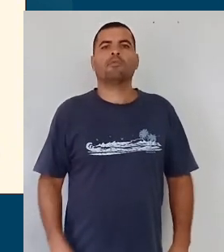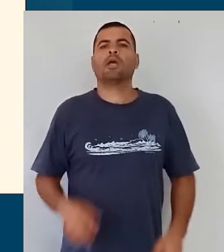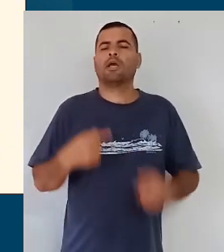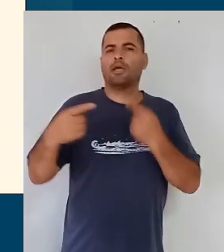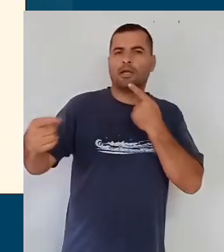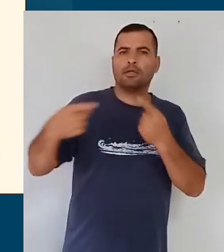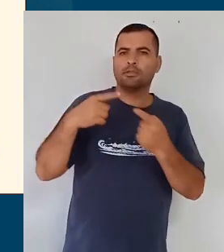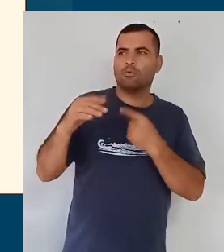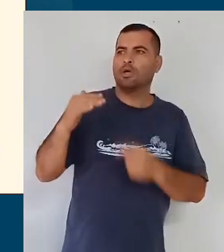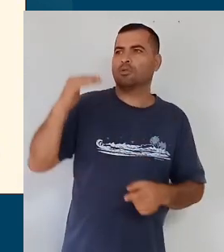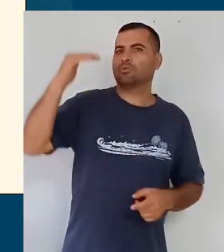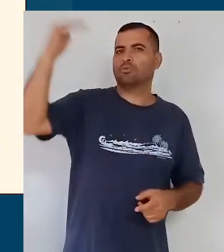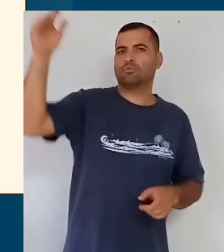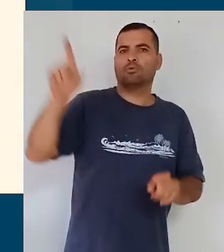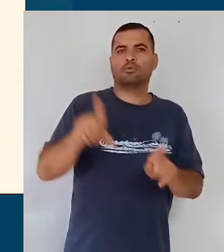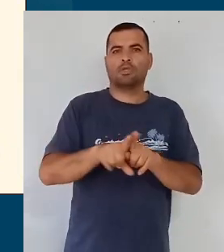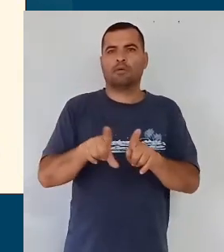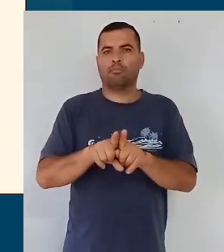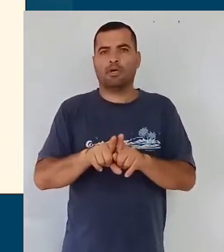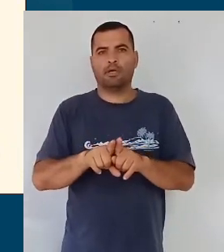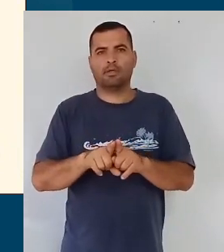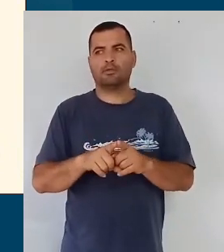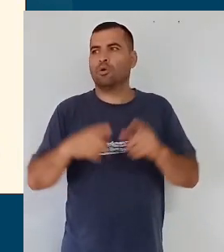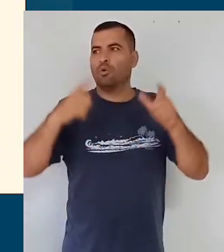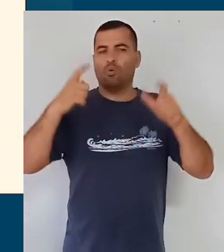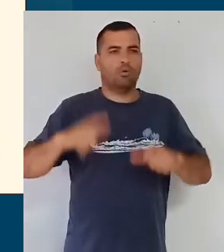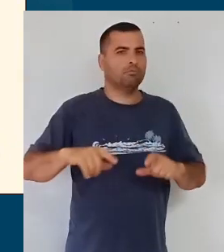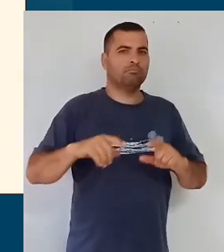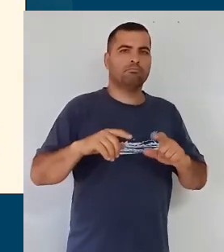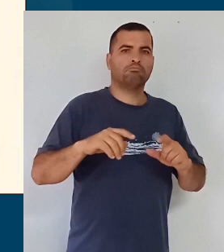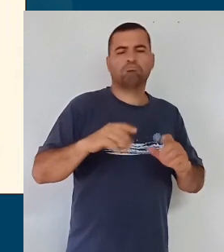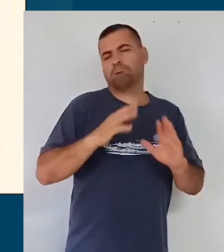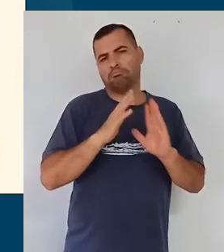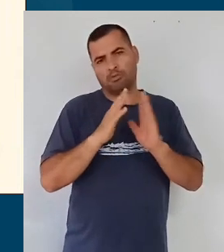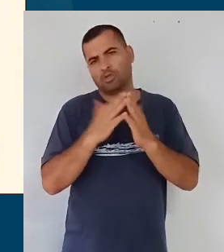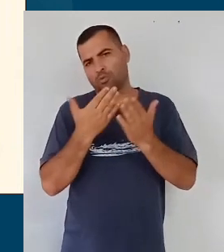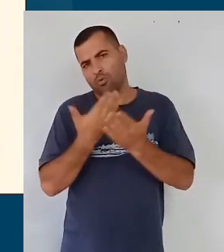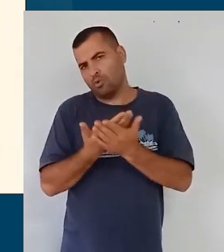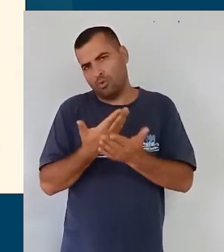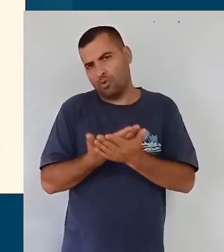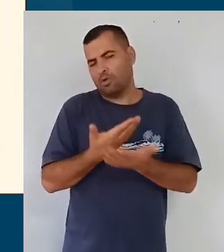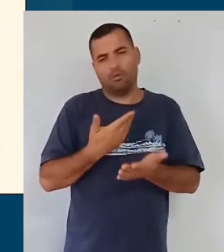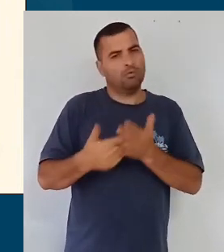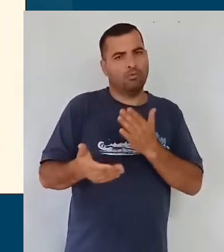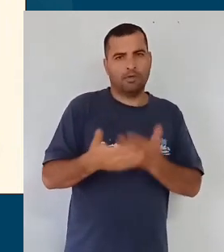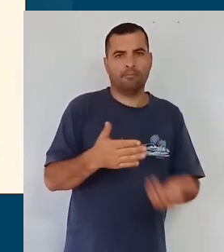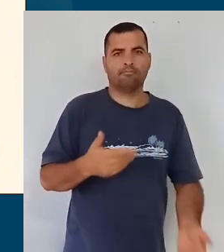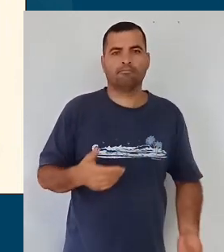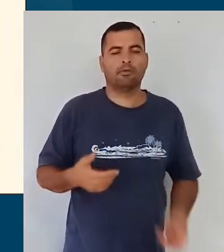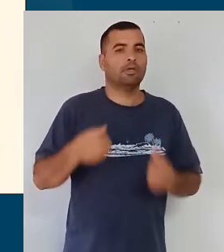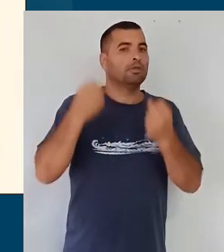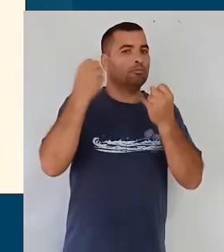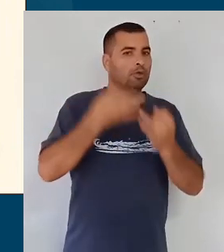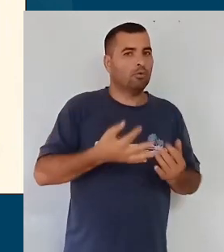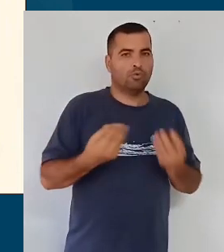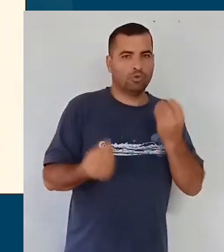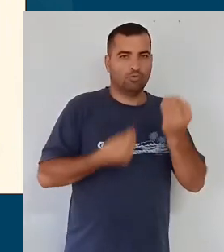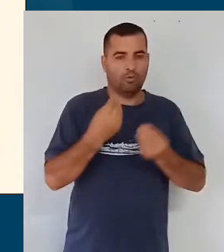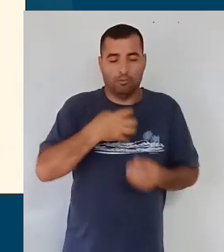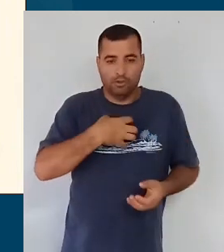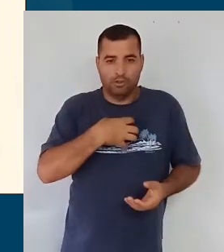os adultos e com o entorno. Então, falamos um pouco nessa parte, como são essas crianças?